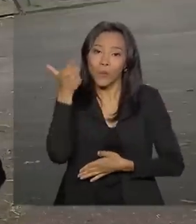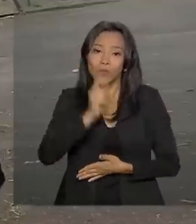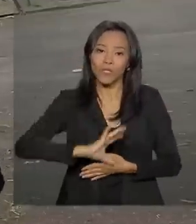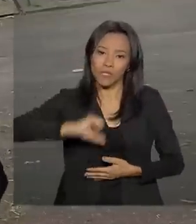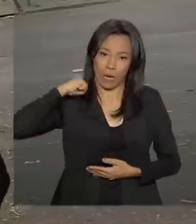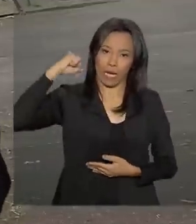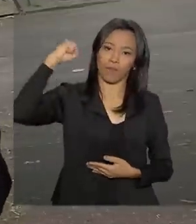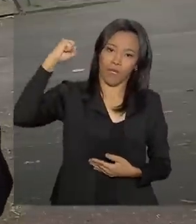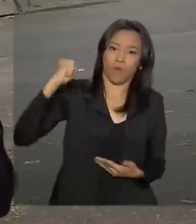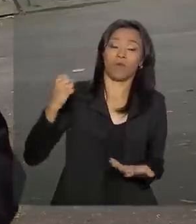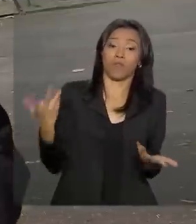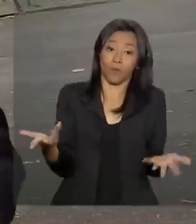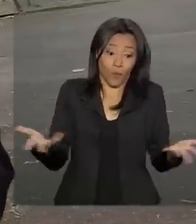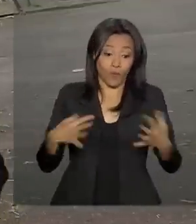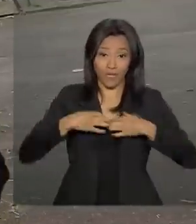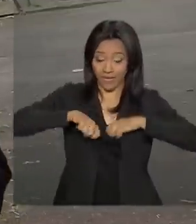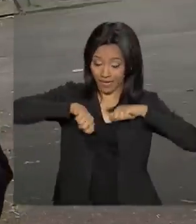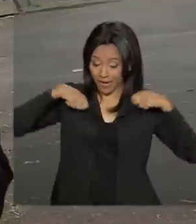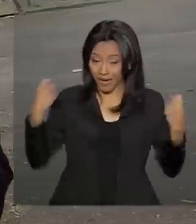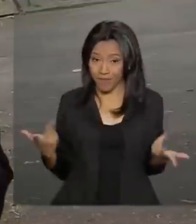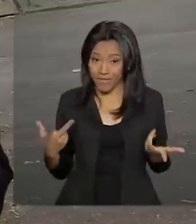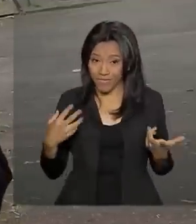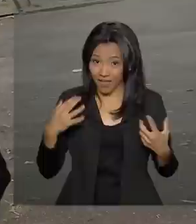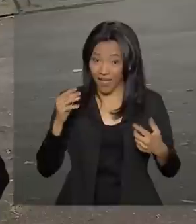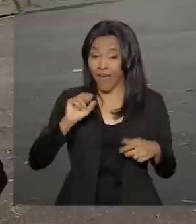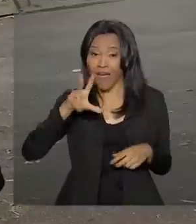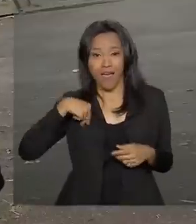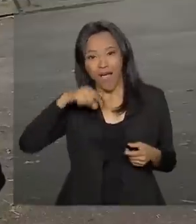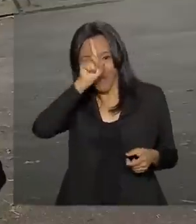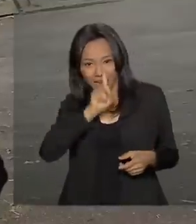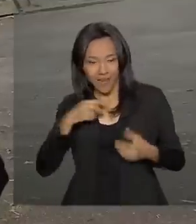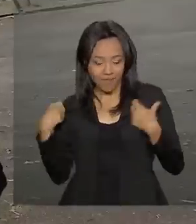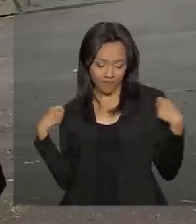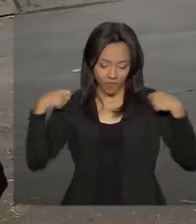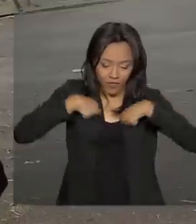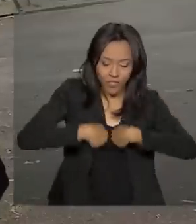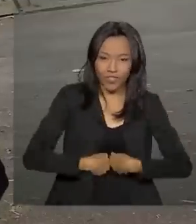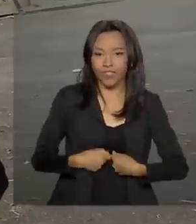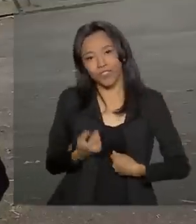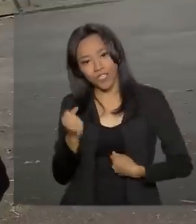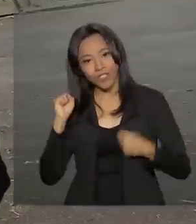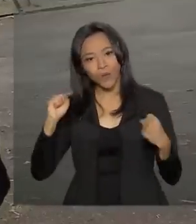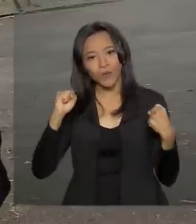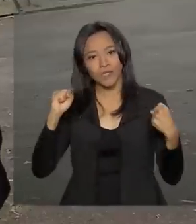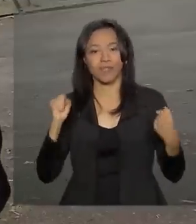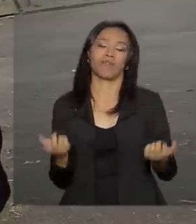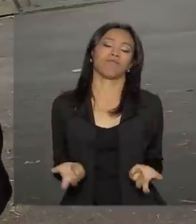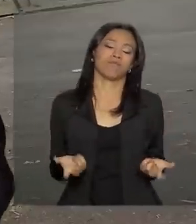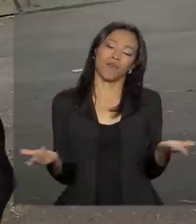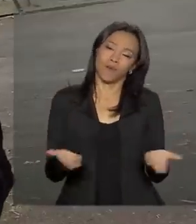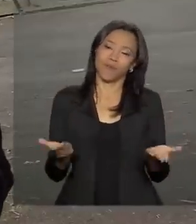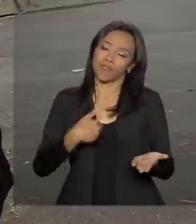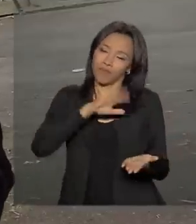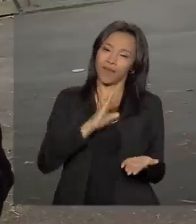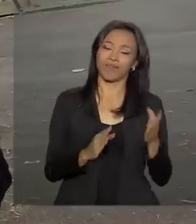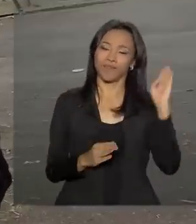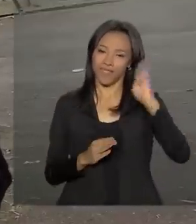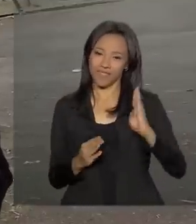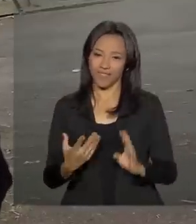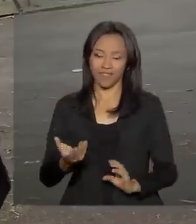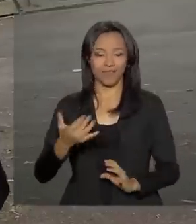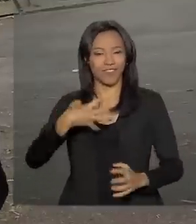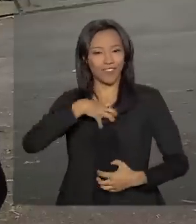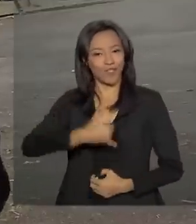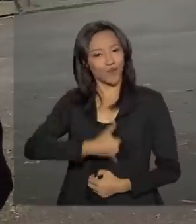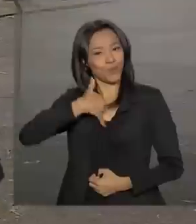hoje é dia de tirar aquela camisa amarelinha do armário, torcer bastante, porque hoje é dia de ser mais brasileiro, com muito